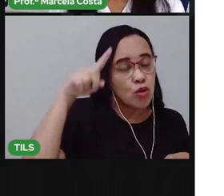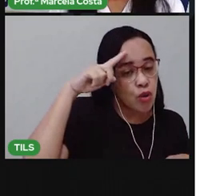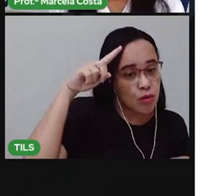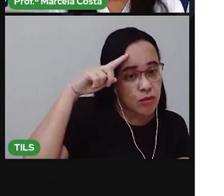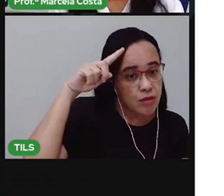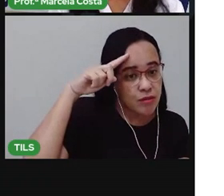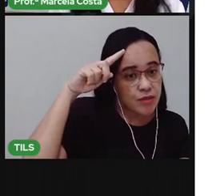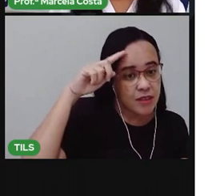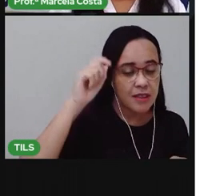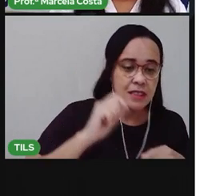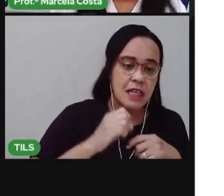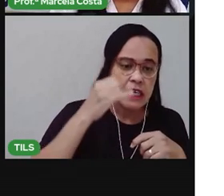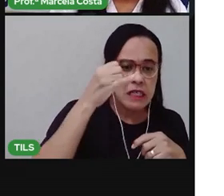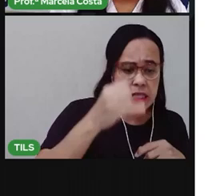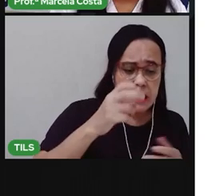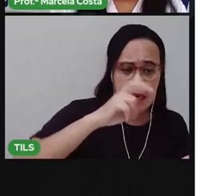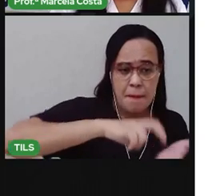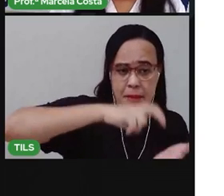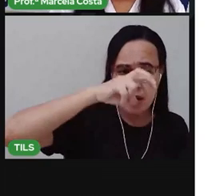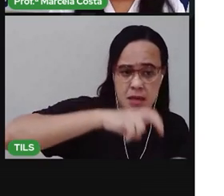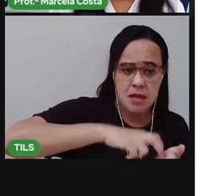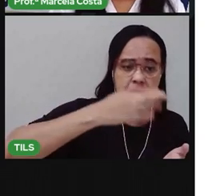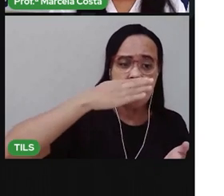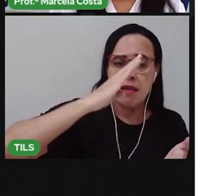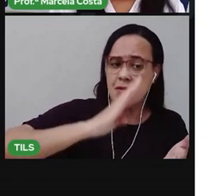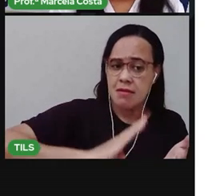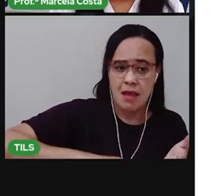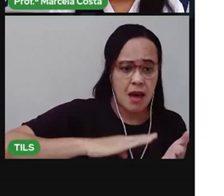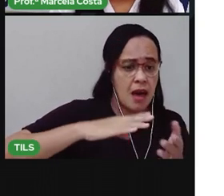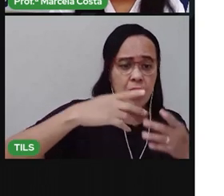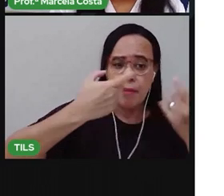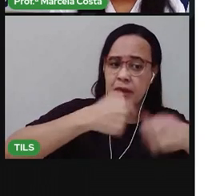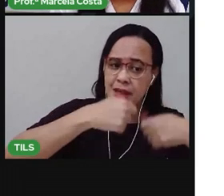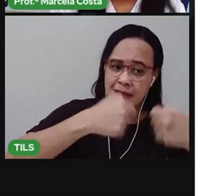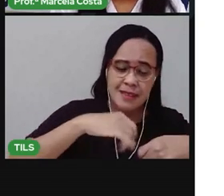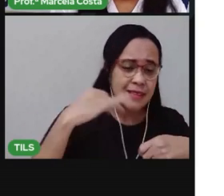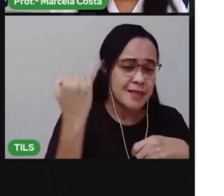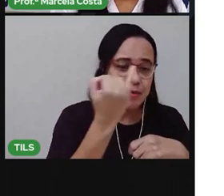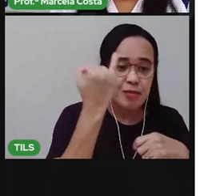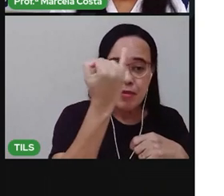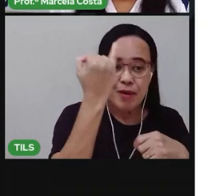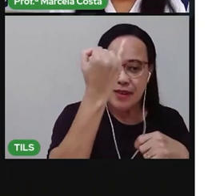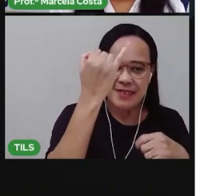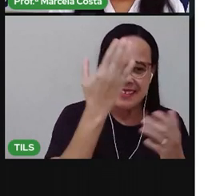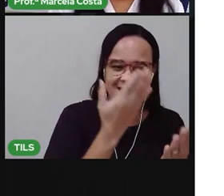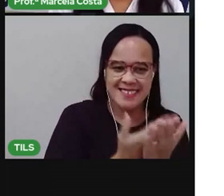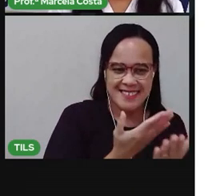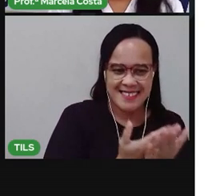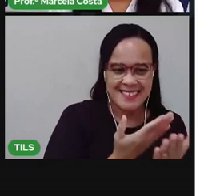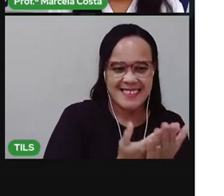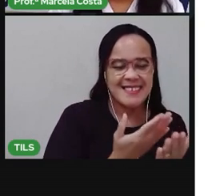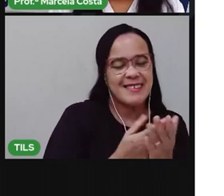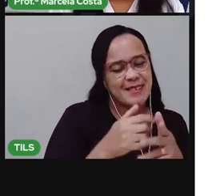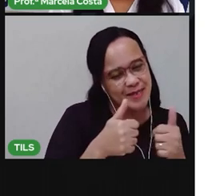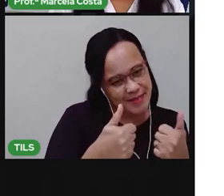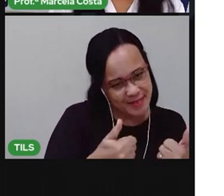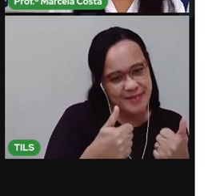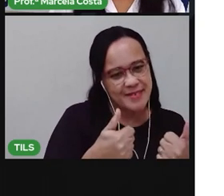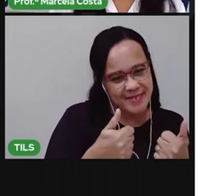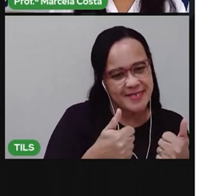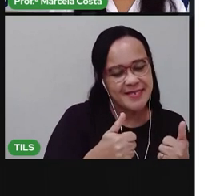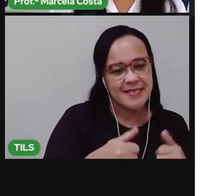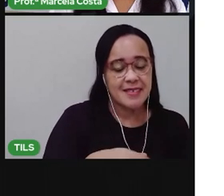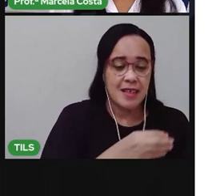pela manhã, seja pela tarde, mas é uma tarefa que você tem, né, como uma criança, como um estudante.